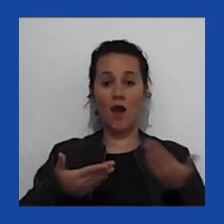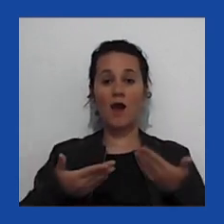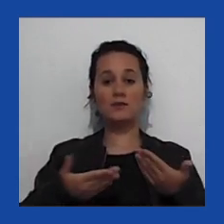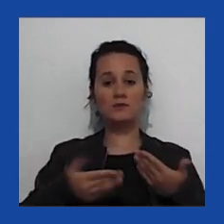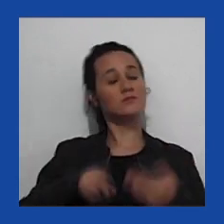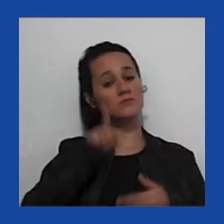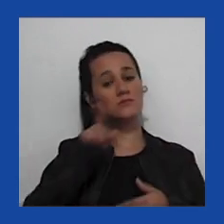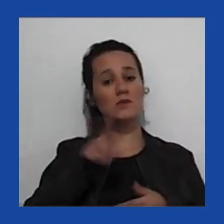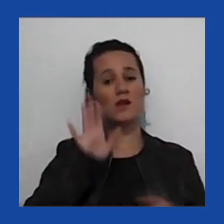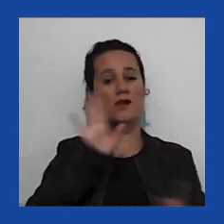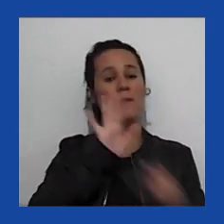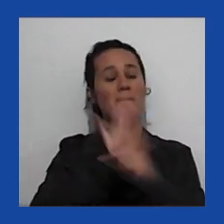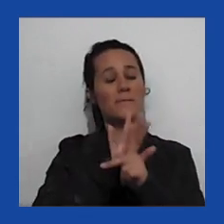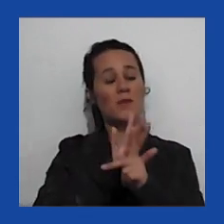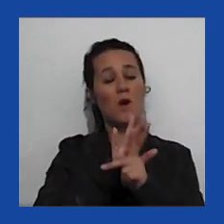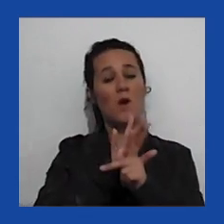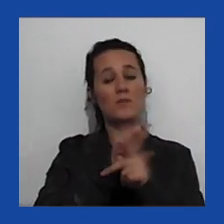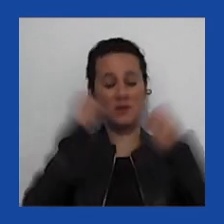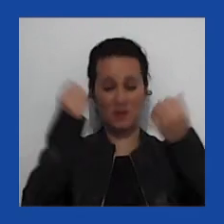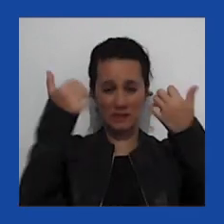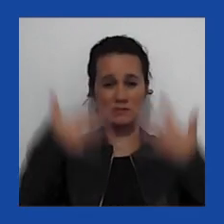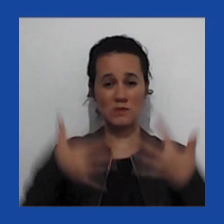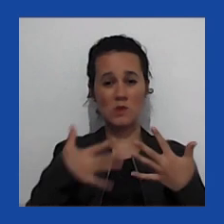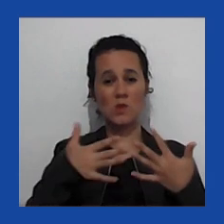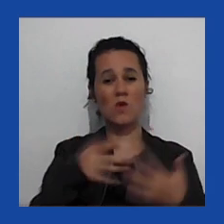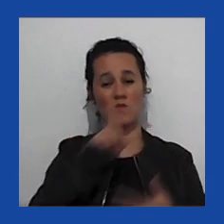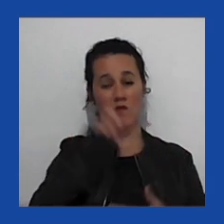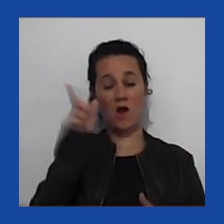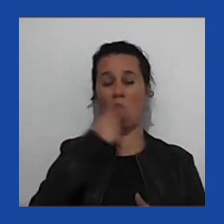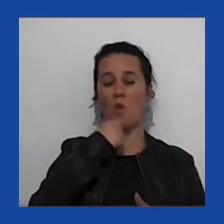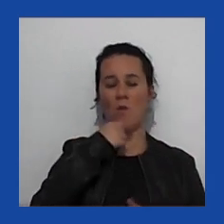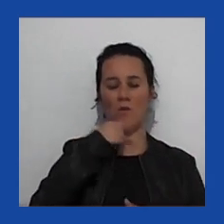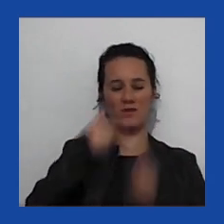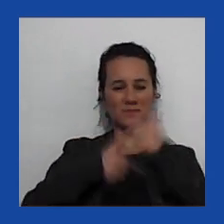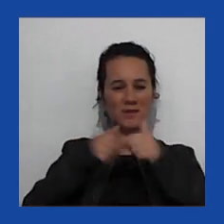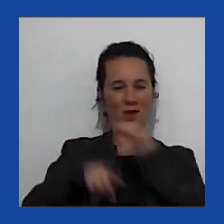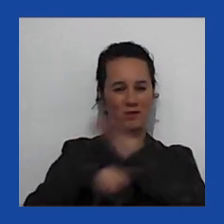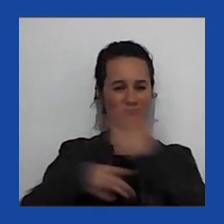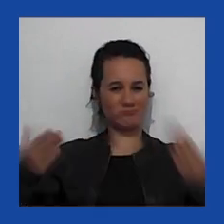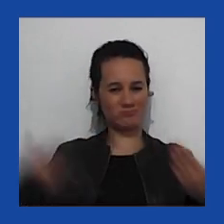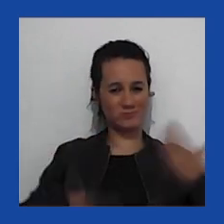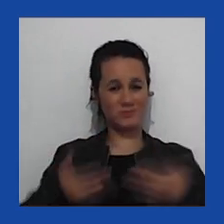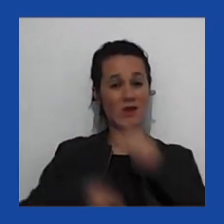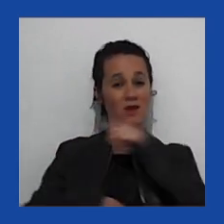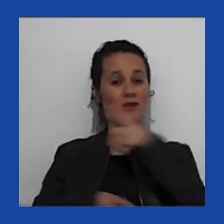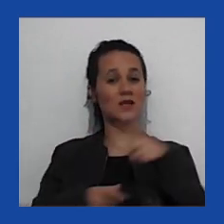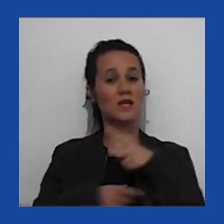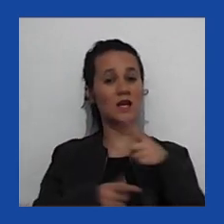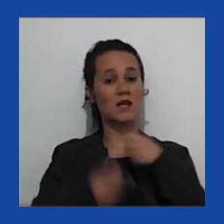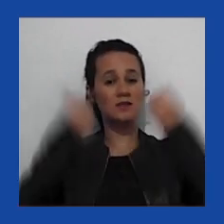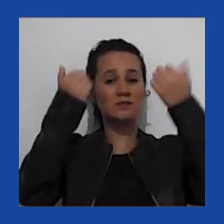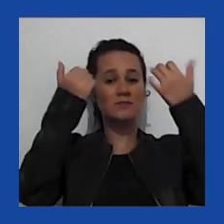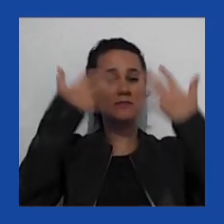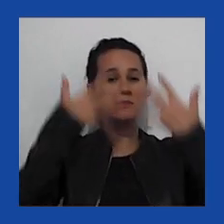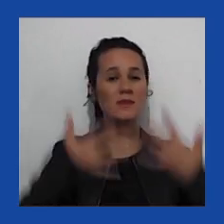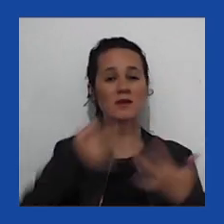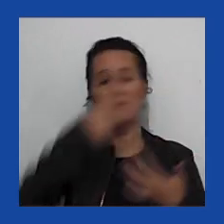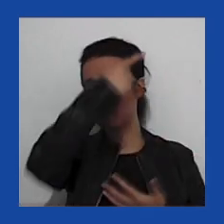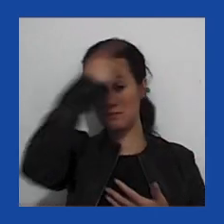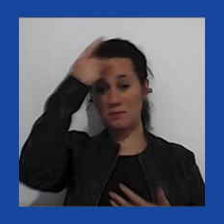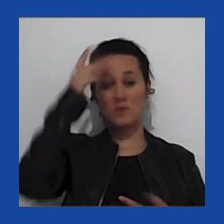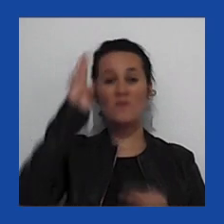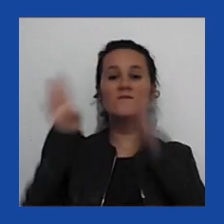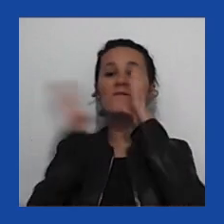e ela alegou que Cambridge Analytica obteve dados sobre milhões de usários do